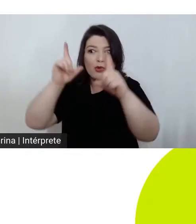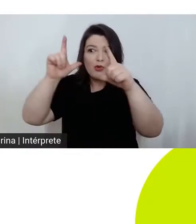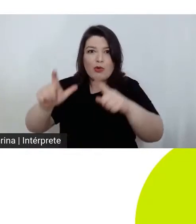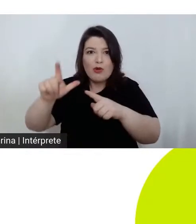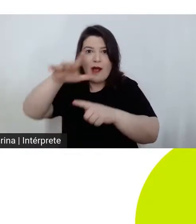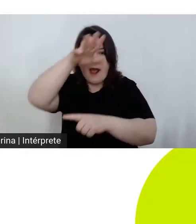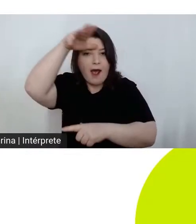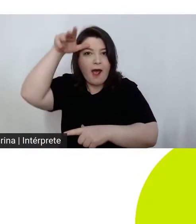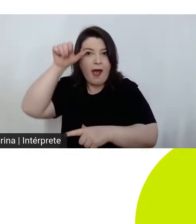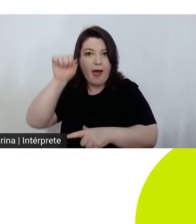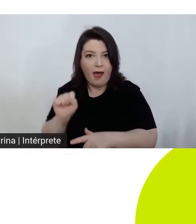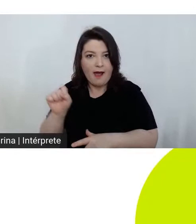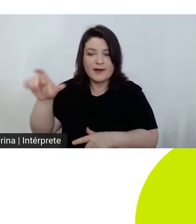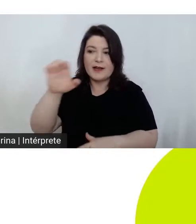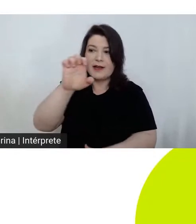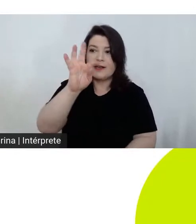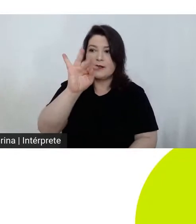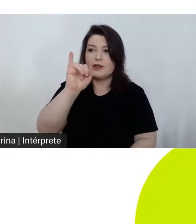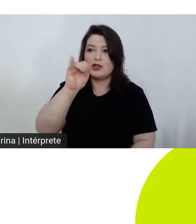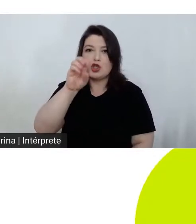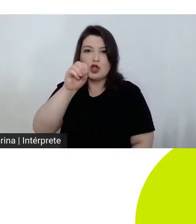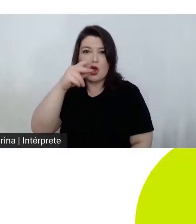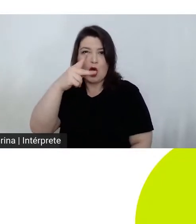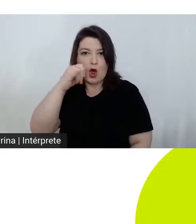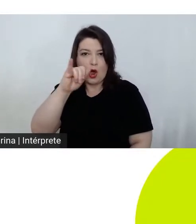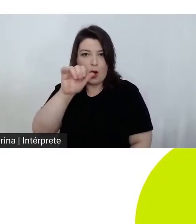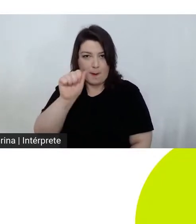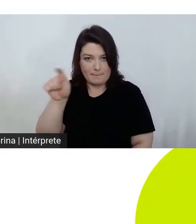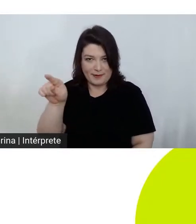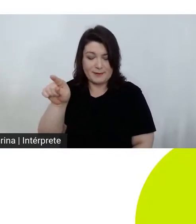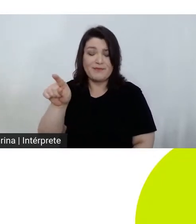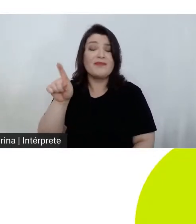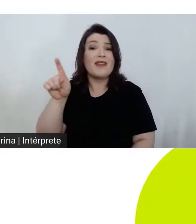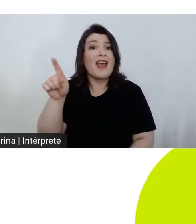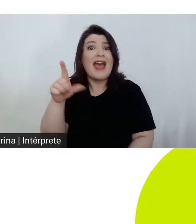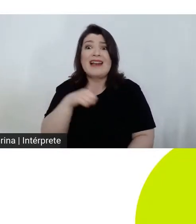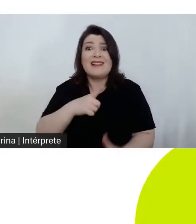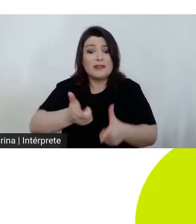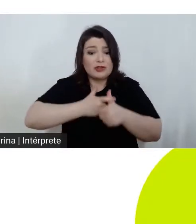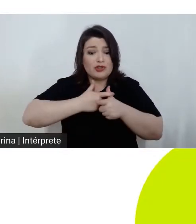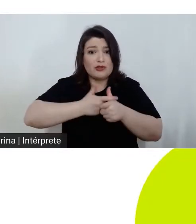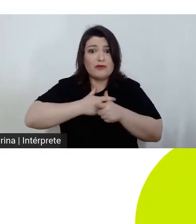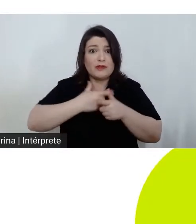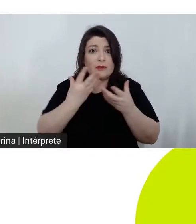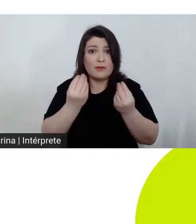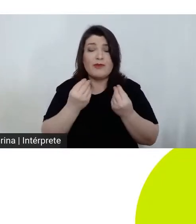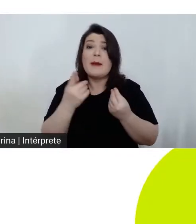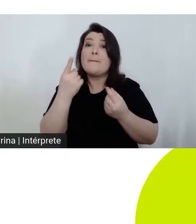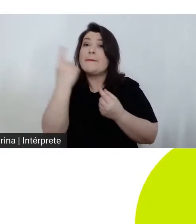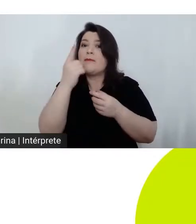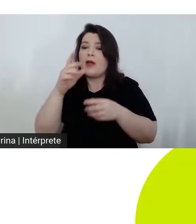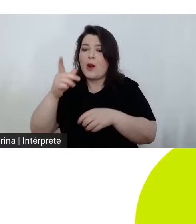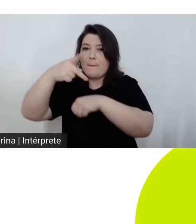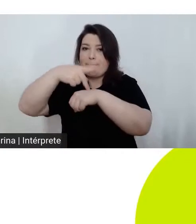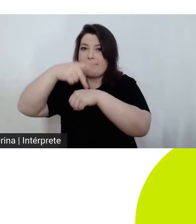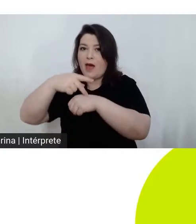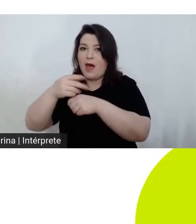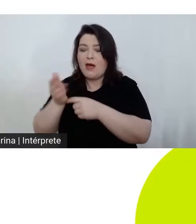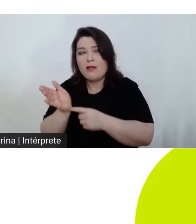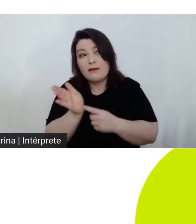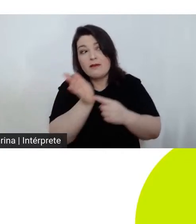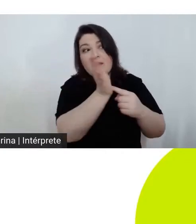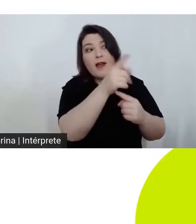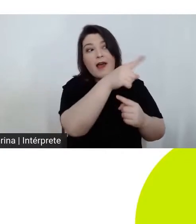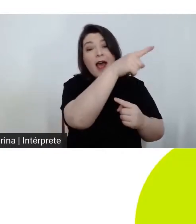dívidas dele, que não são poucas. Primeiro, ele oferece a pedra para o astro da NBA, o Kevin, que interpreta ele